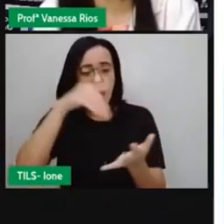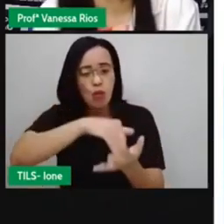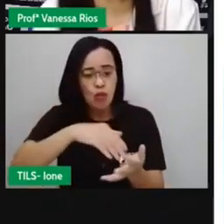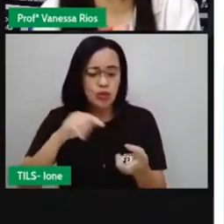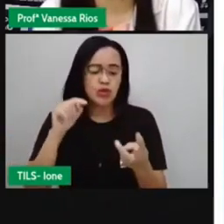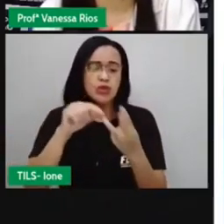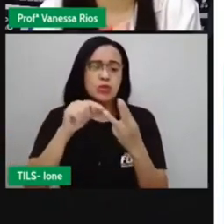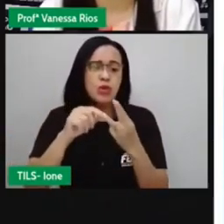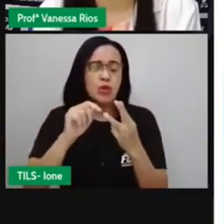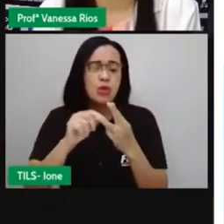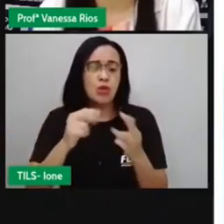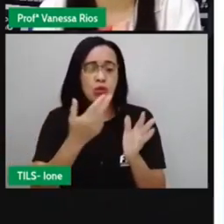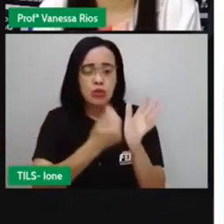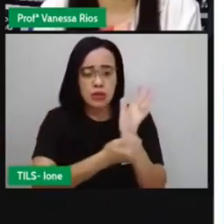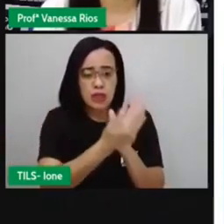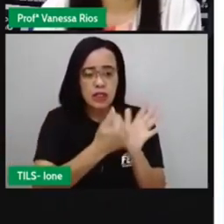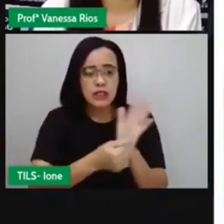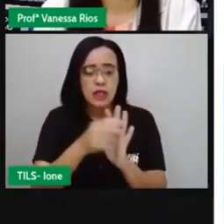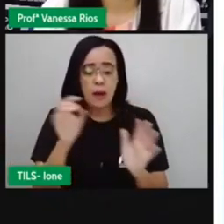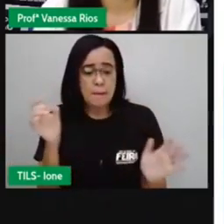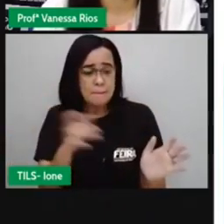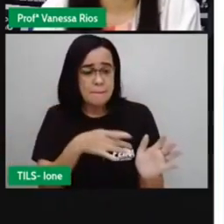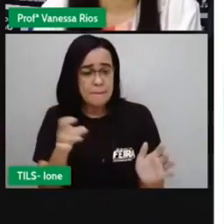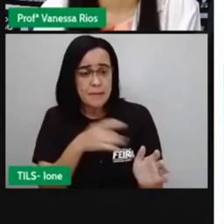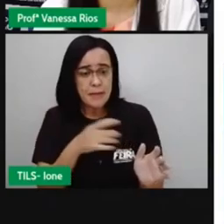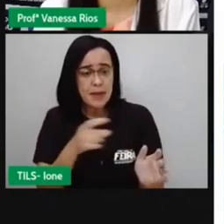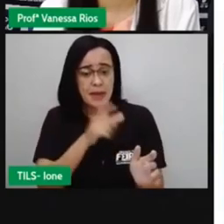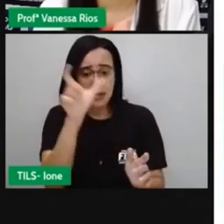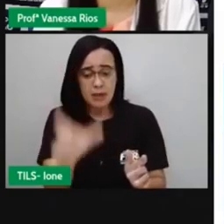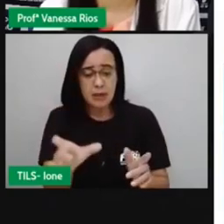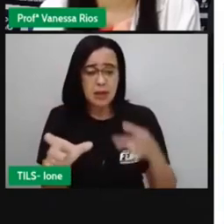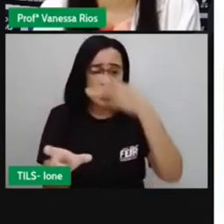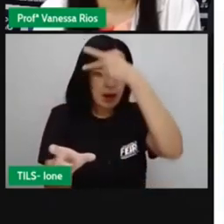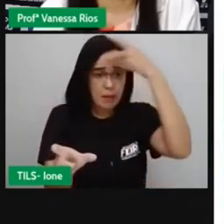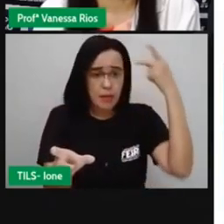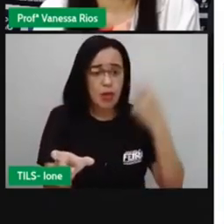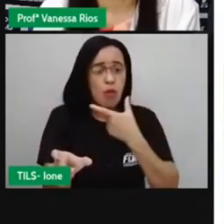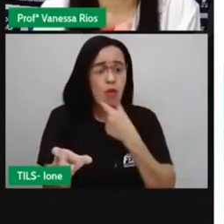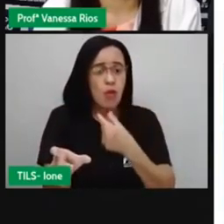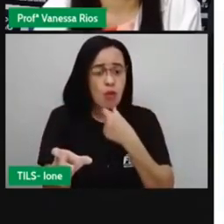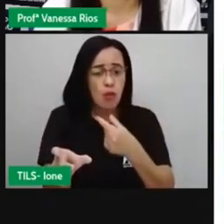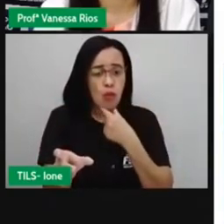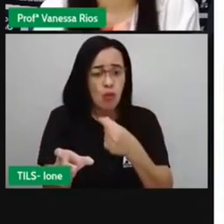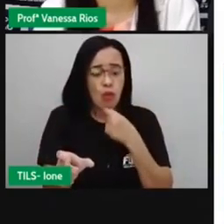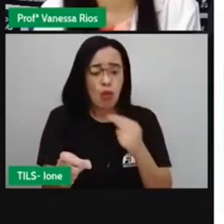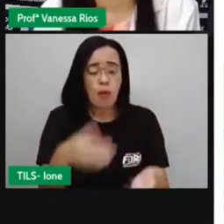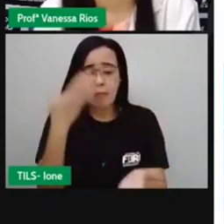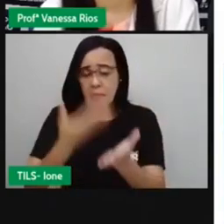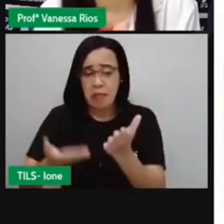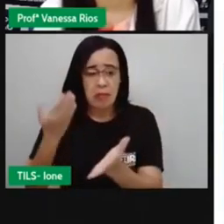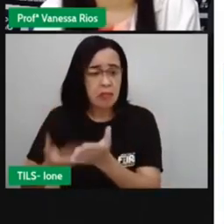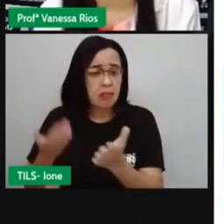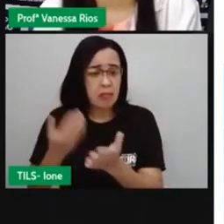cartun, falando aí do medo de um entrevistado em ficar desconectado das redes sociais.